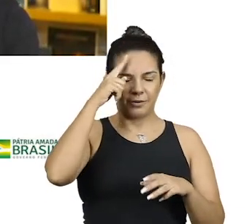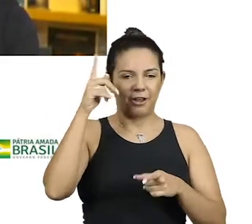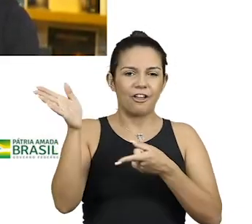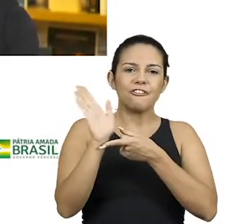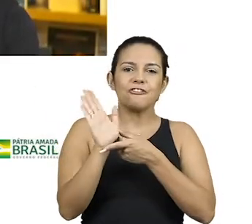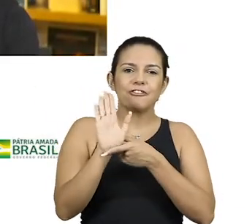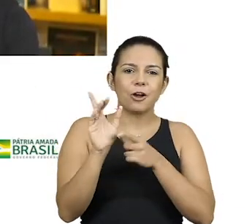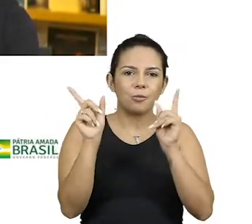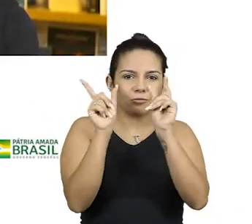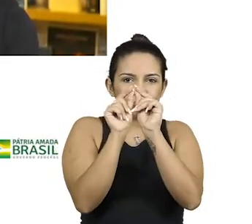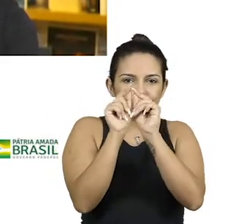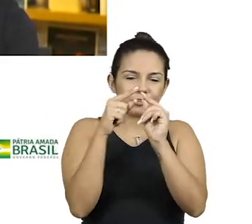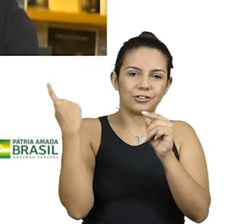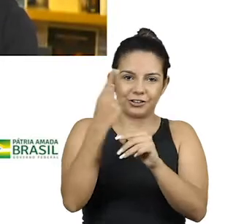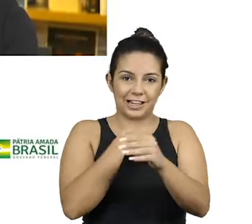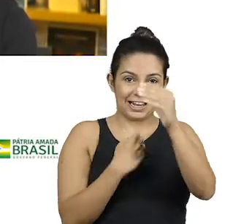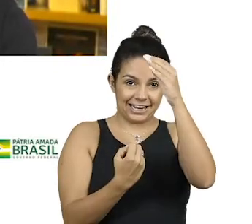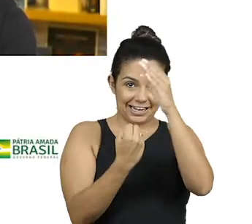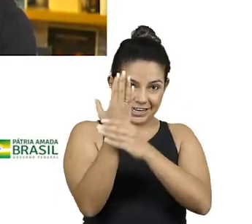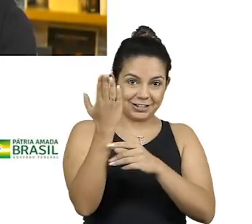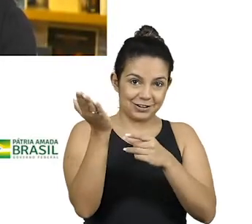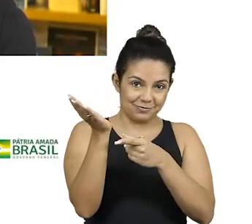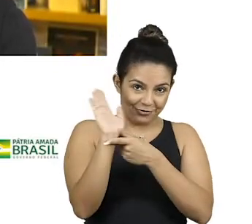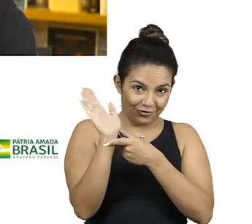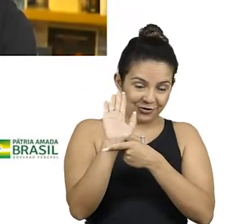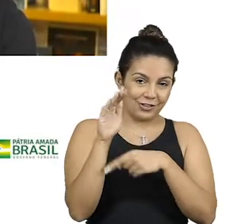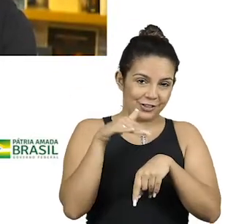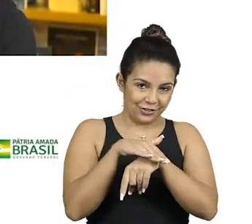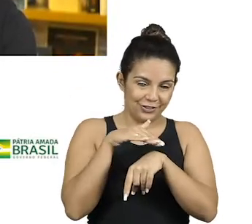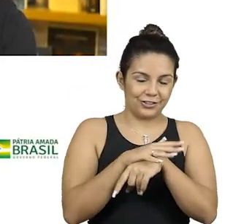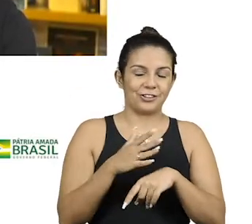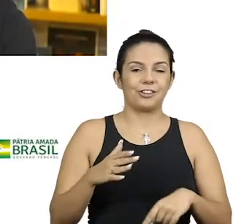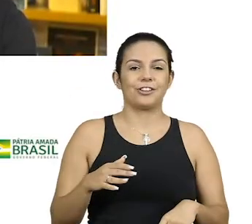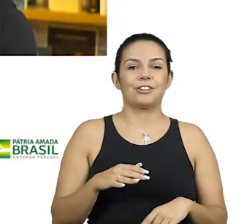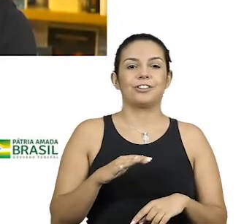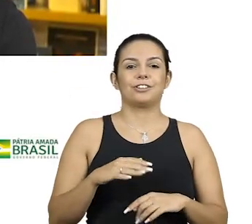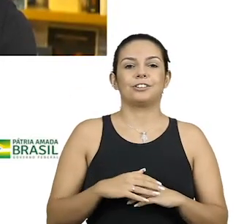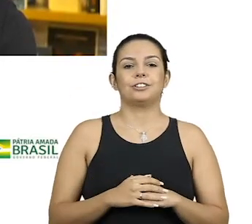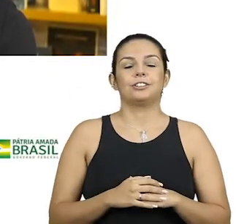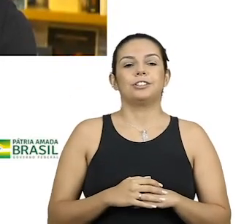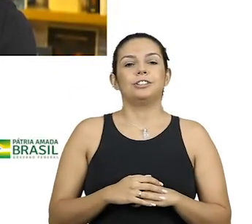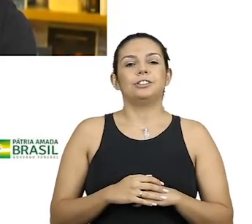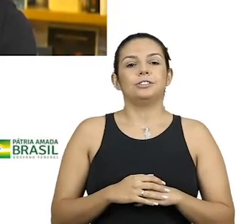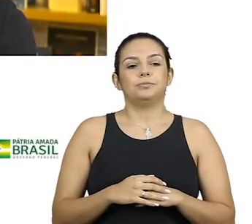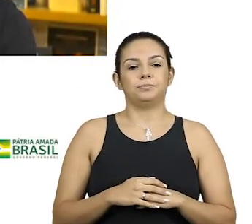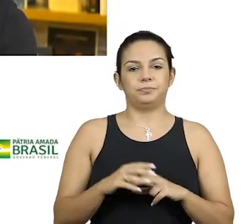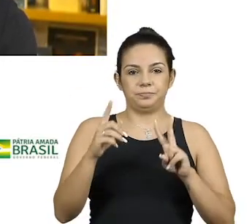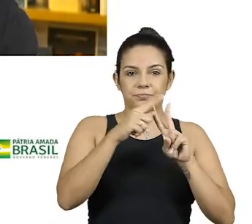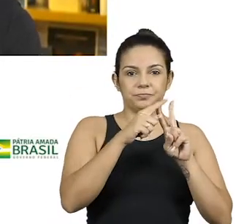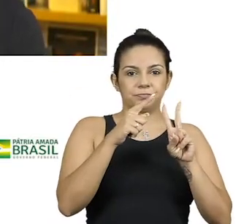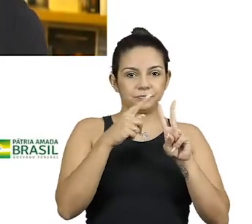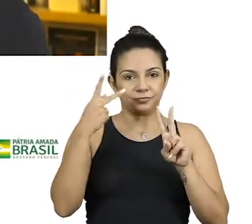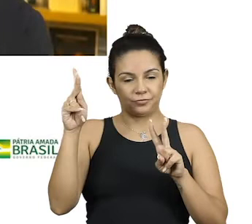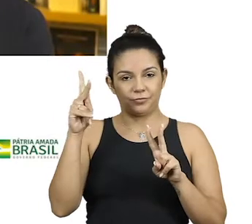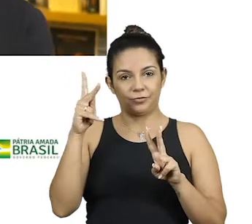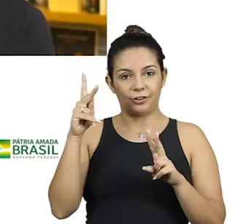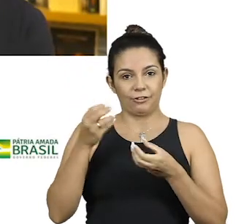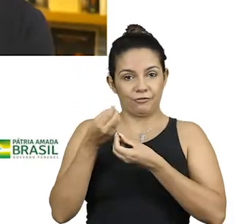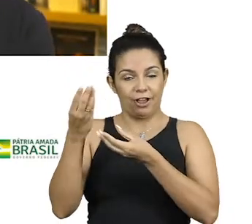Belo Horizonte foi uma noite magnífica, magnífica em todos os sentidos. Nesse ponto, a sua vida pessoal te deu dois filhos, não é?